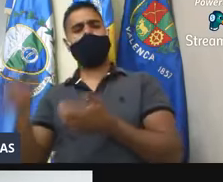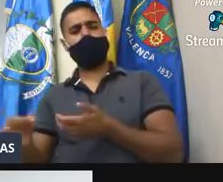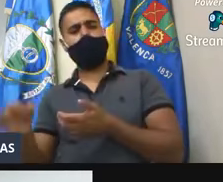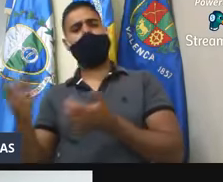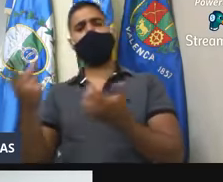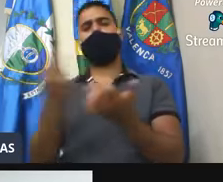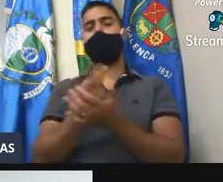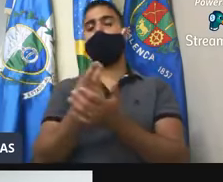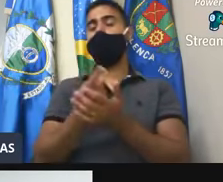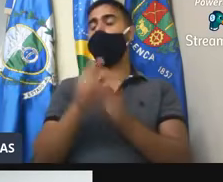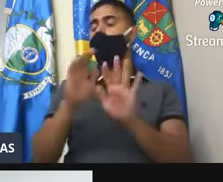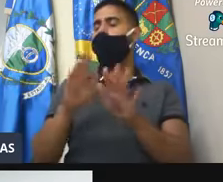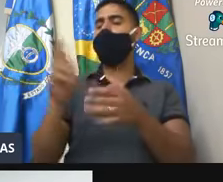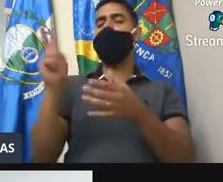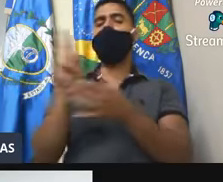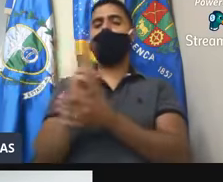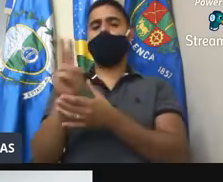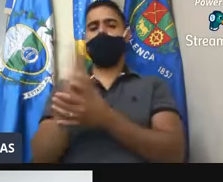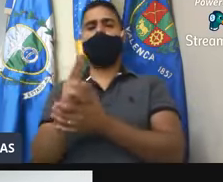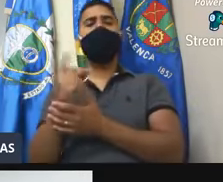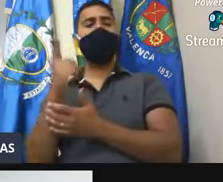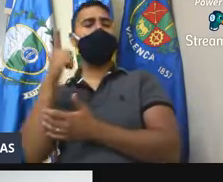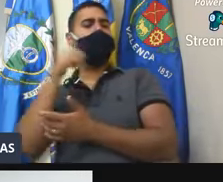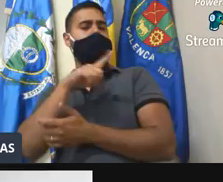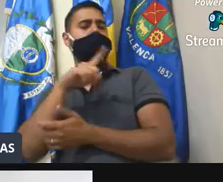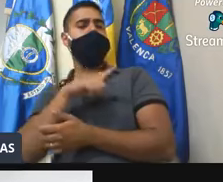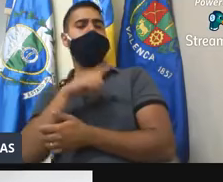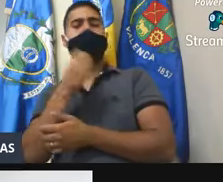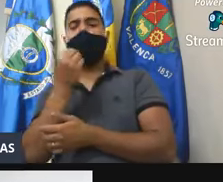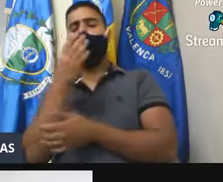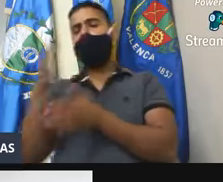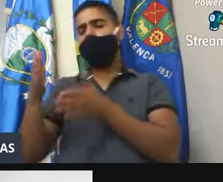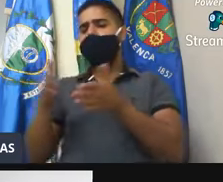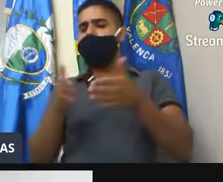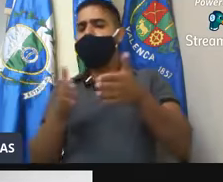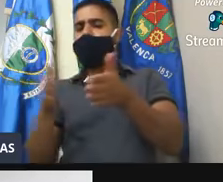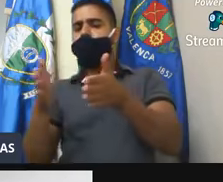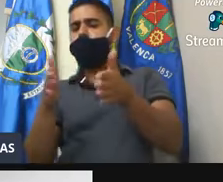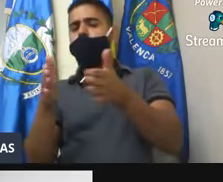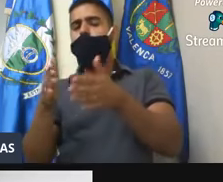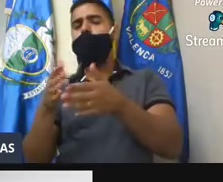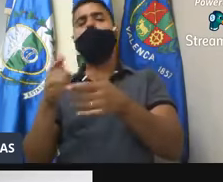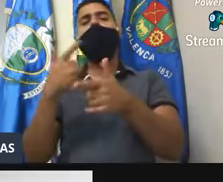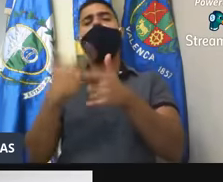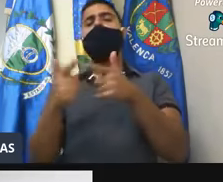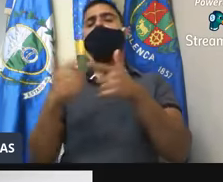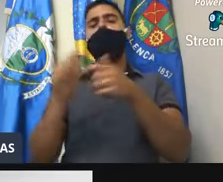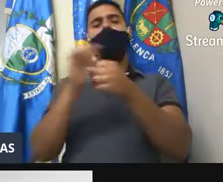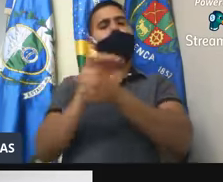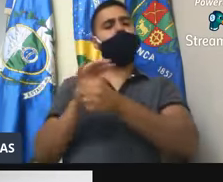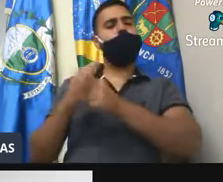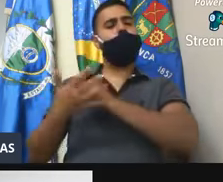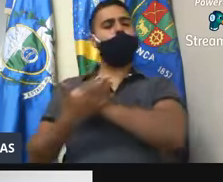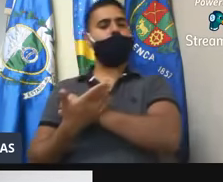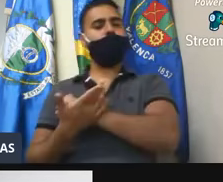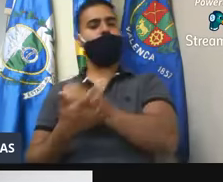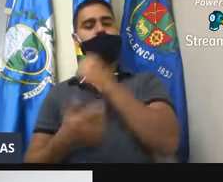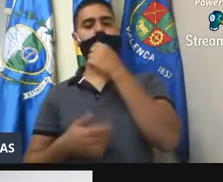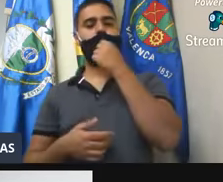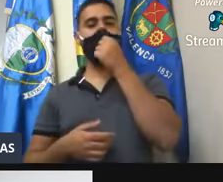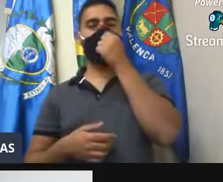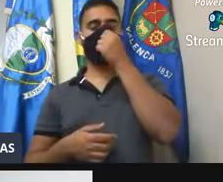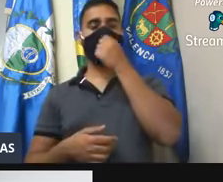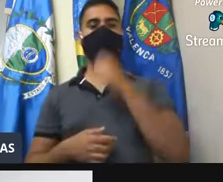Valença, graças a Deus, ainda teve uma boa conduta no trato, né, desse vírus maldito. Então,